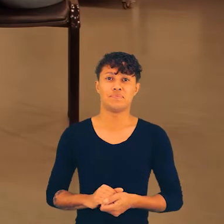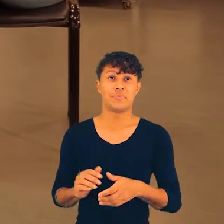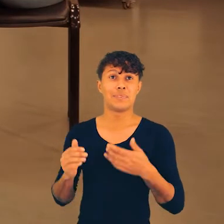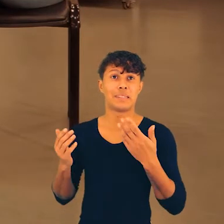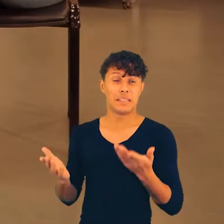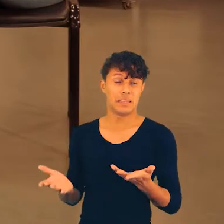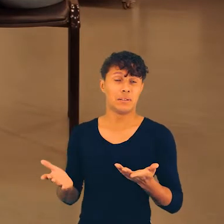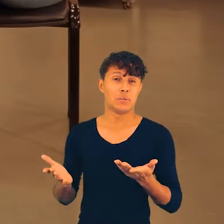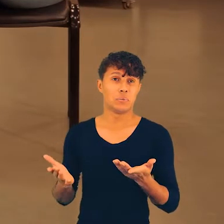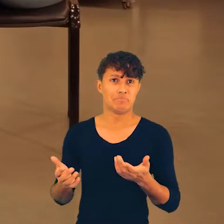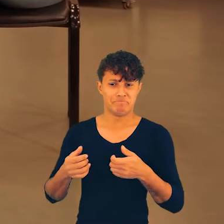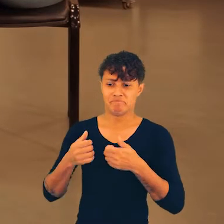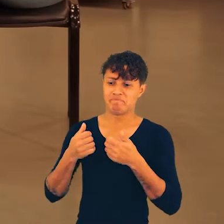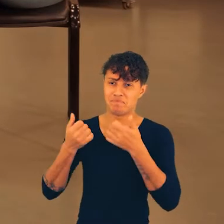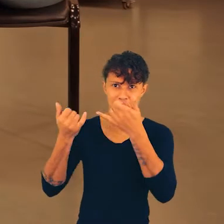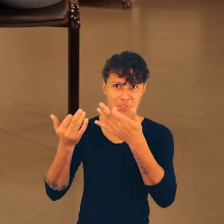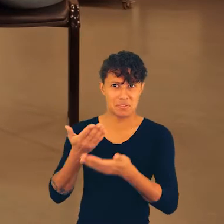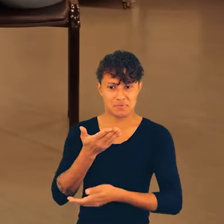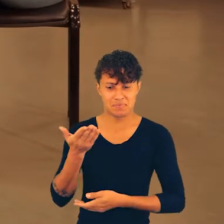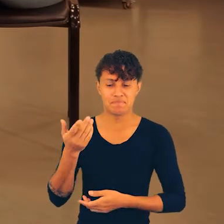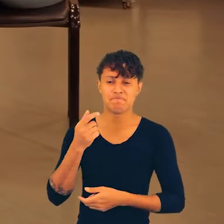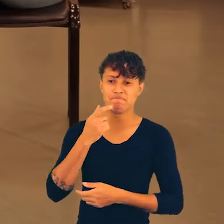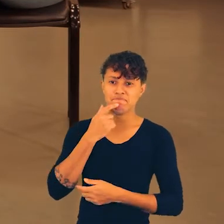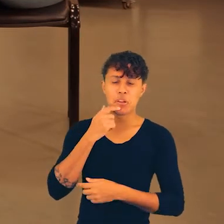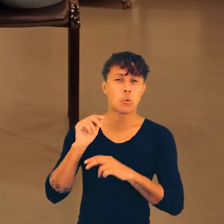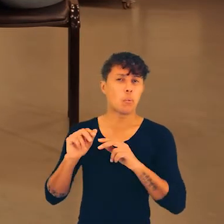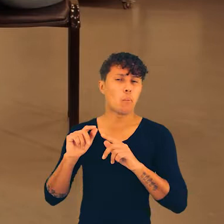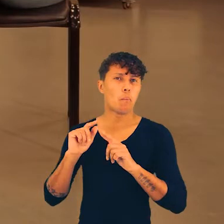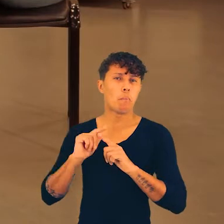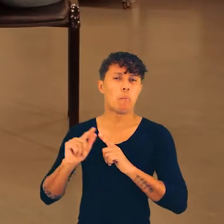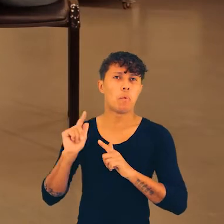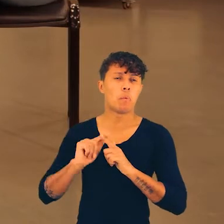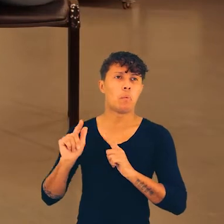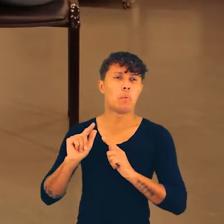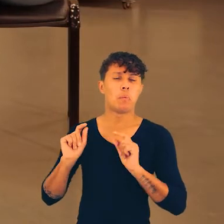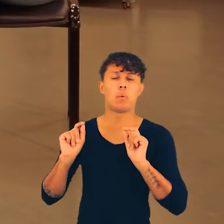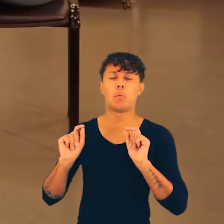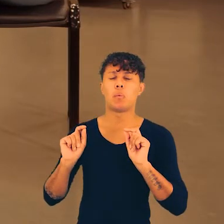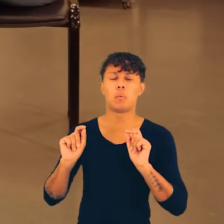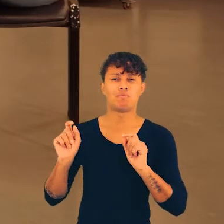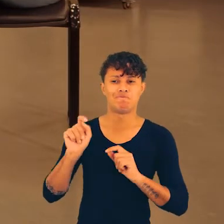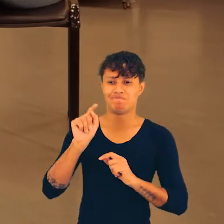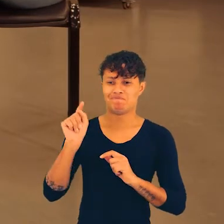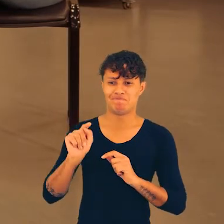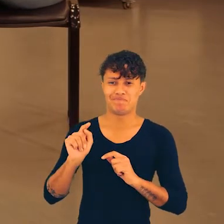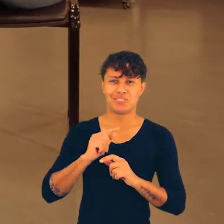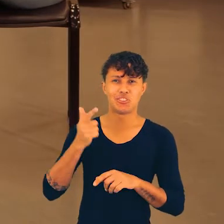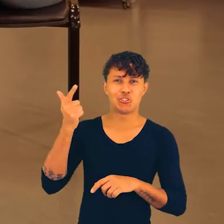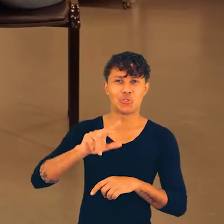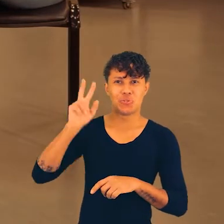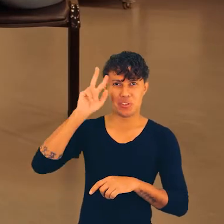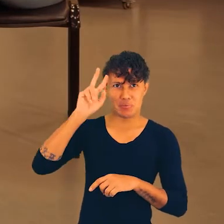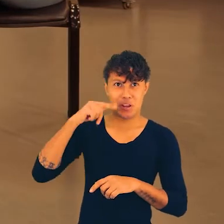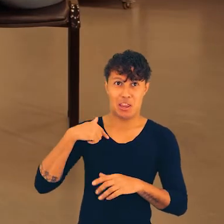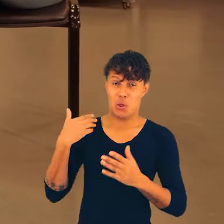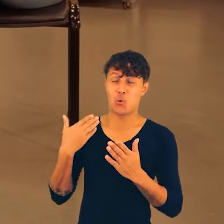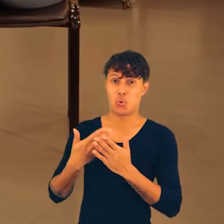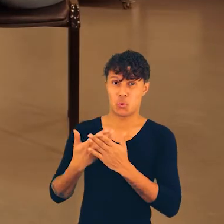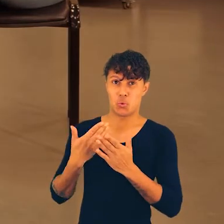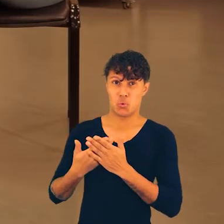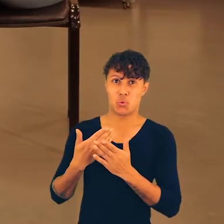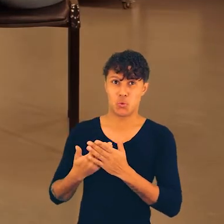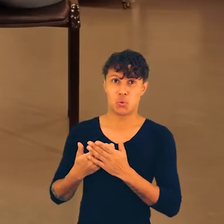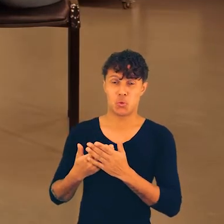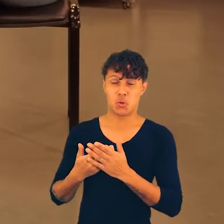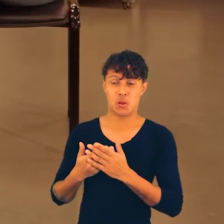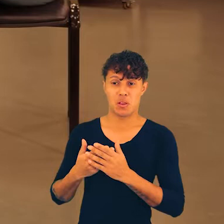da rede privada? Bom, então, beleza, gente. A questão, relembrando aqui,